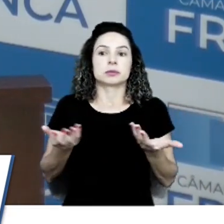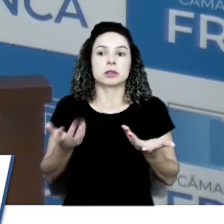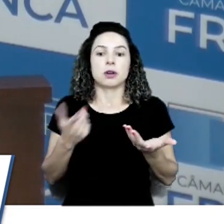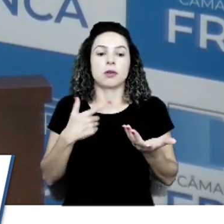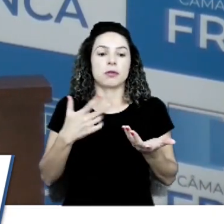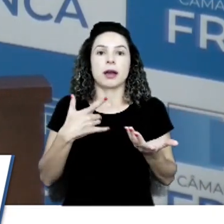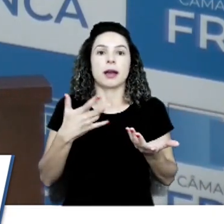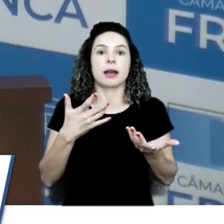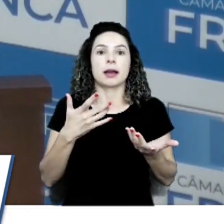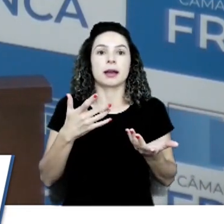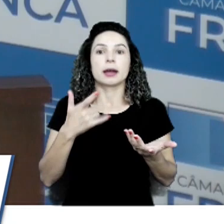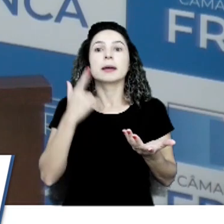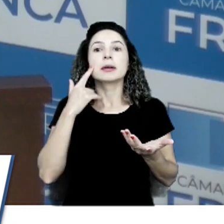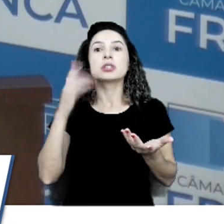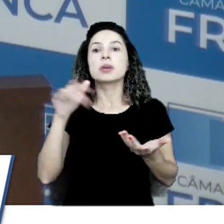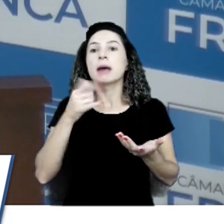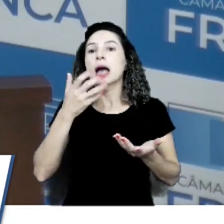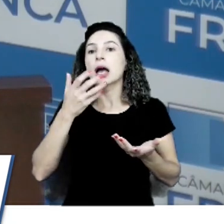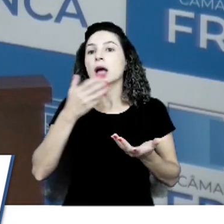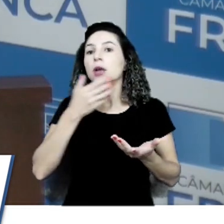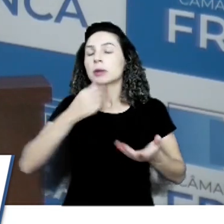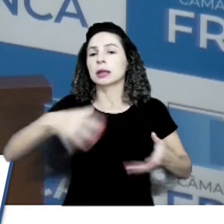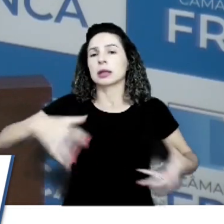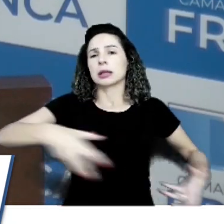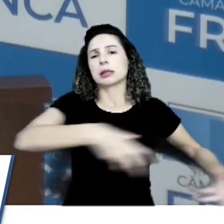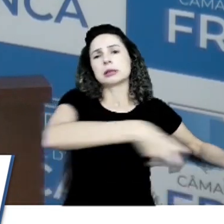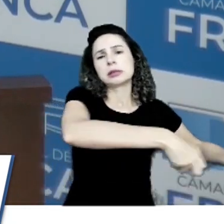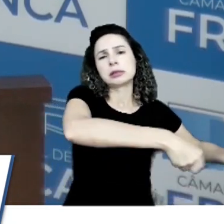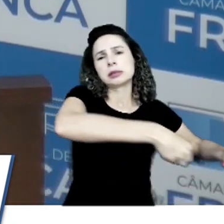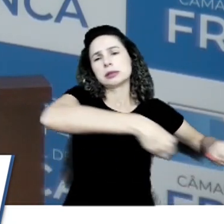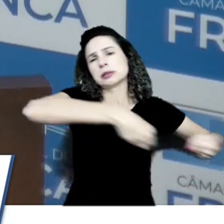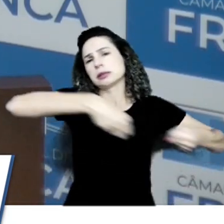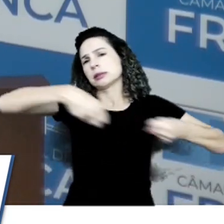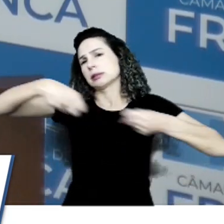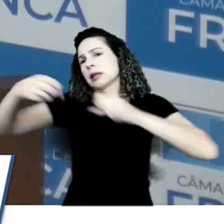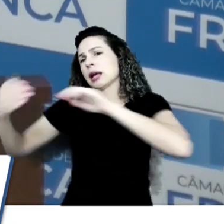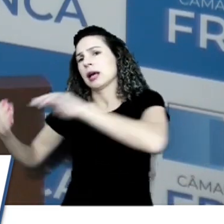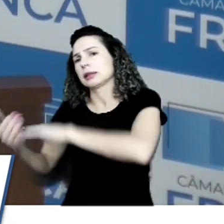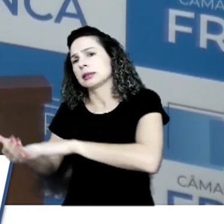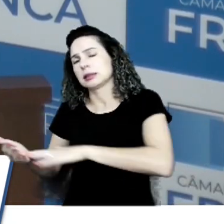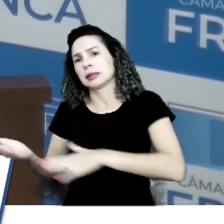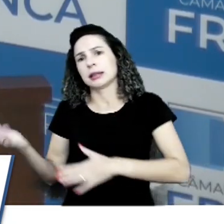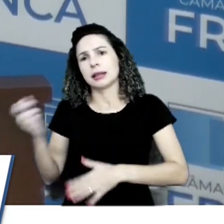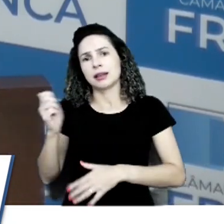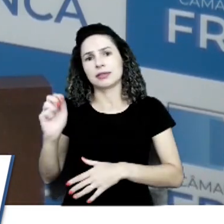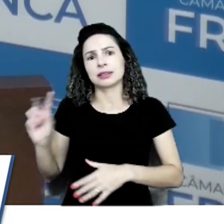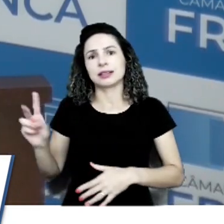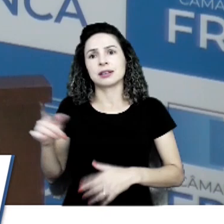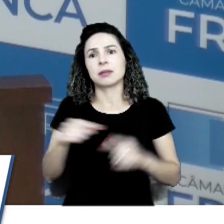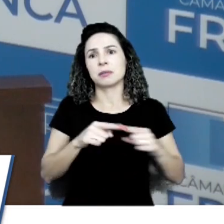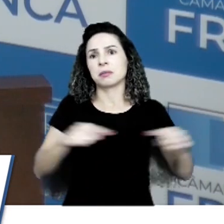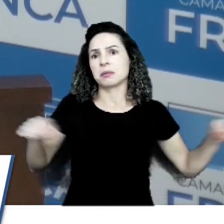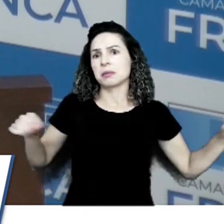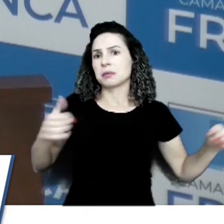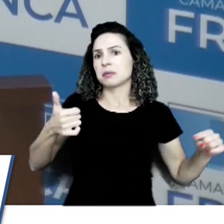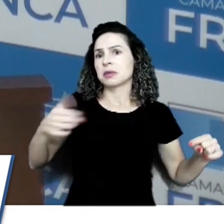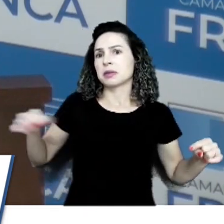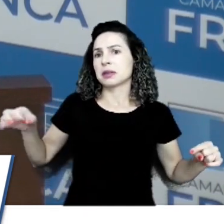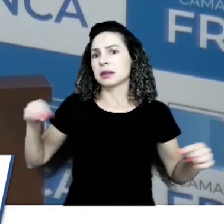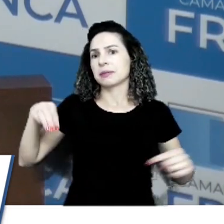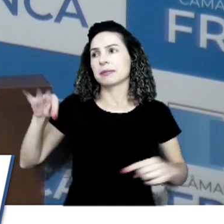fazem a coleta, e vão carregar esse lixo lá da última casa, até lá na avenida, isso dá mais ou menos uns 100 metros? Quer dizer,